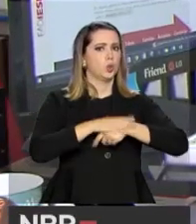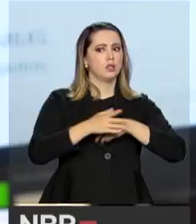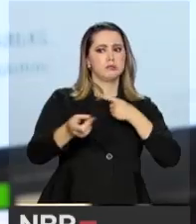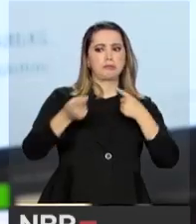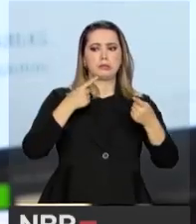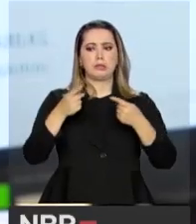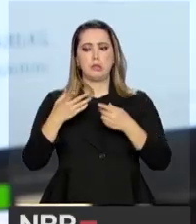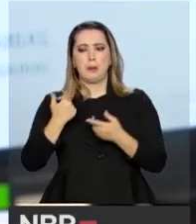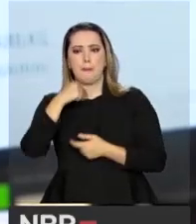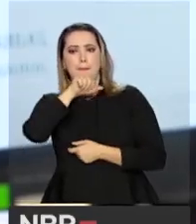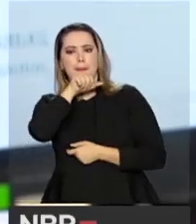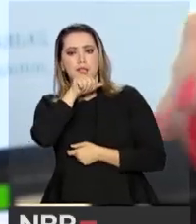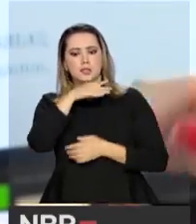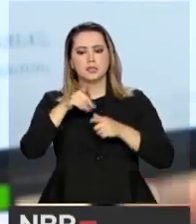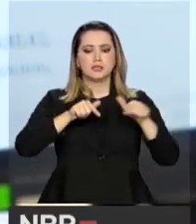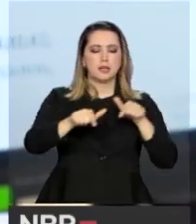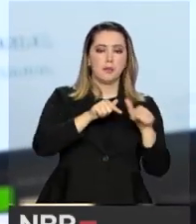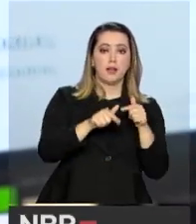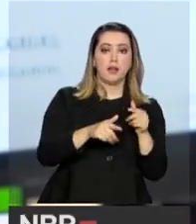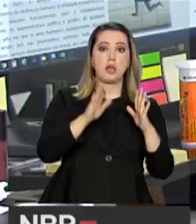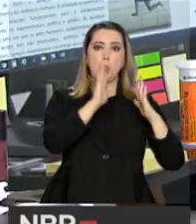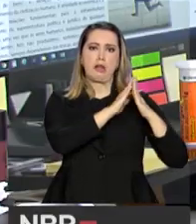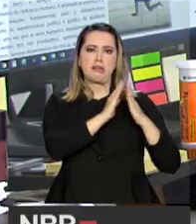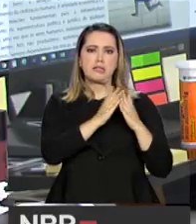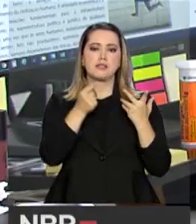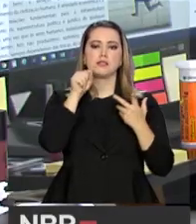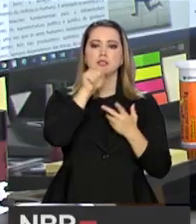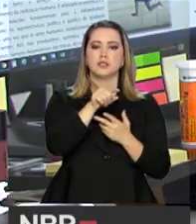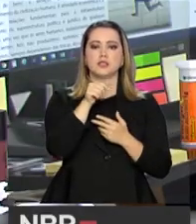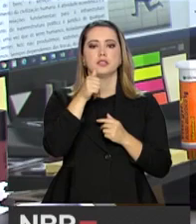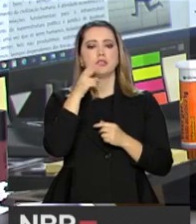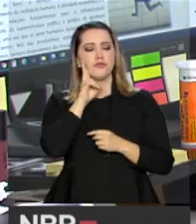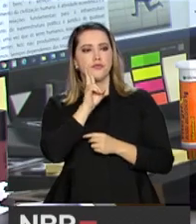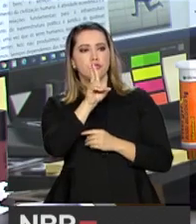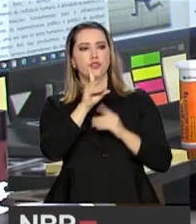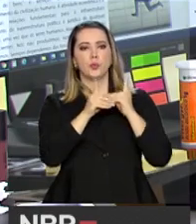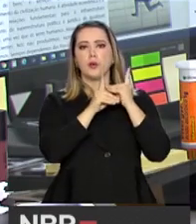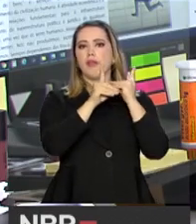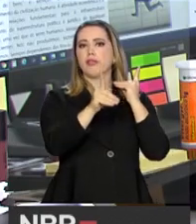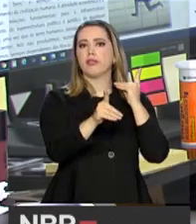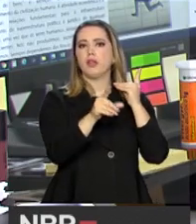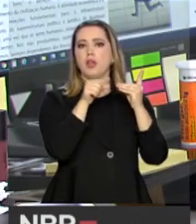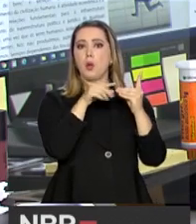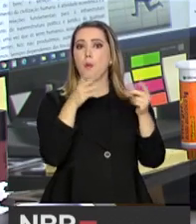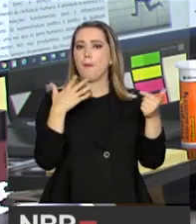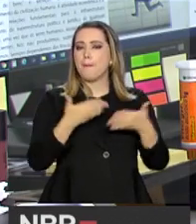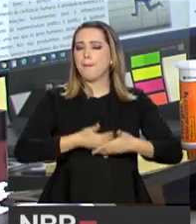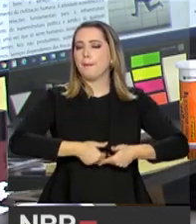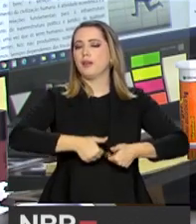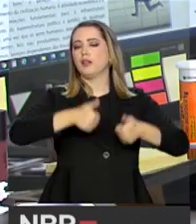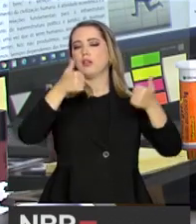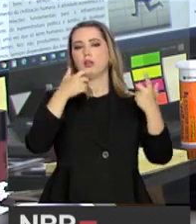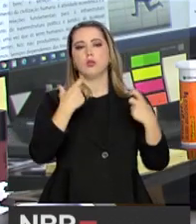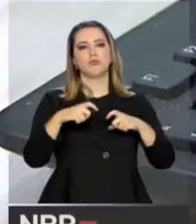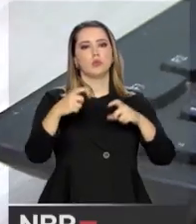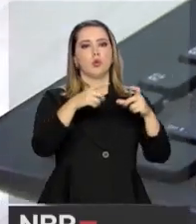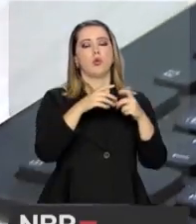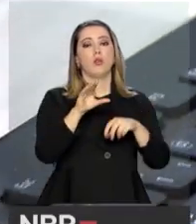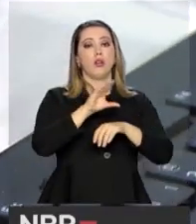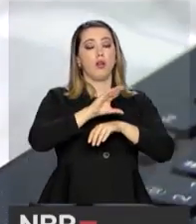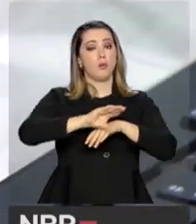trabalho, a maternidade e as obrigações domésticas, Helena viu na Educação à Distância o melhor caminho para o curso superior.